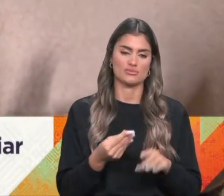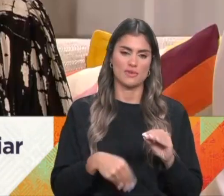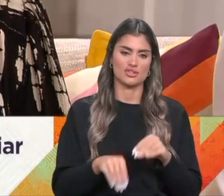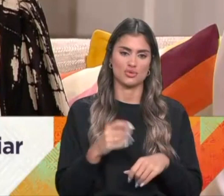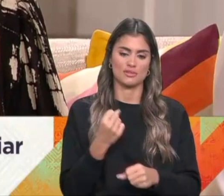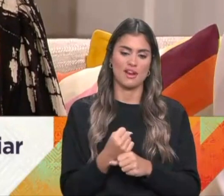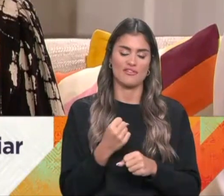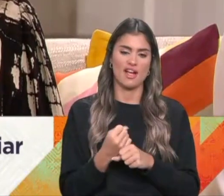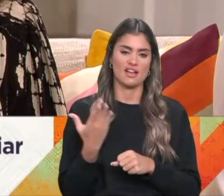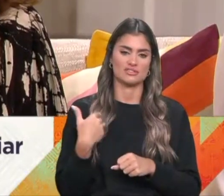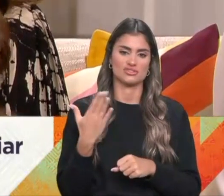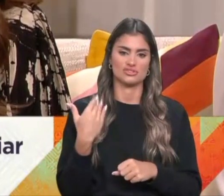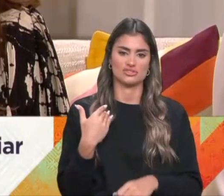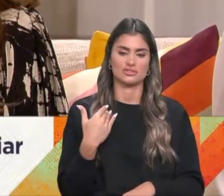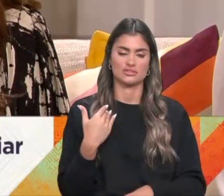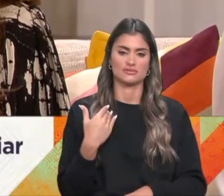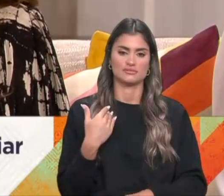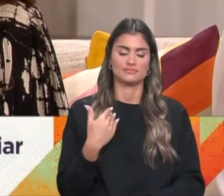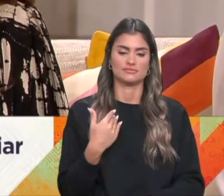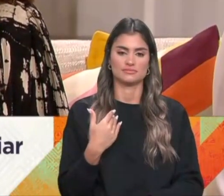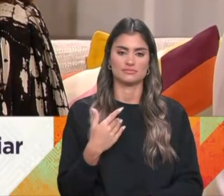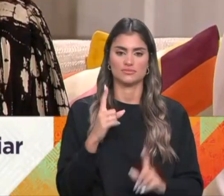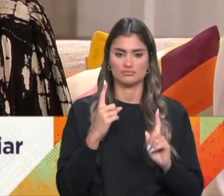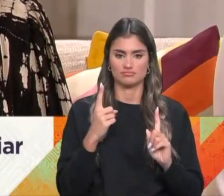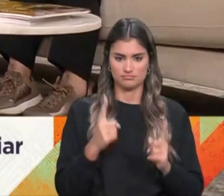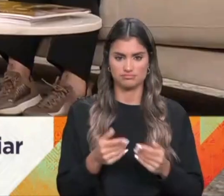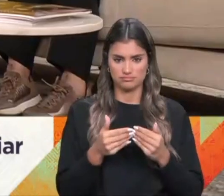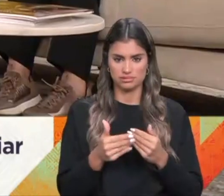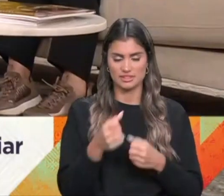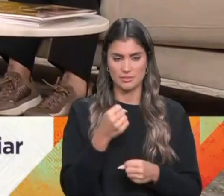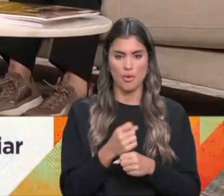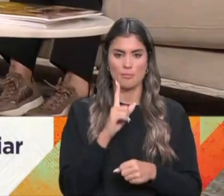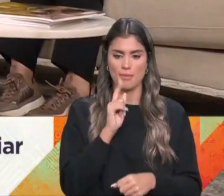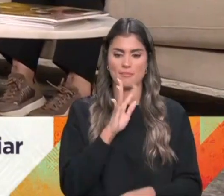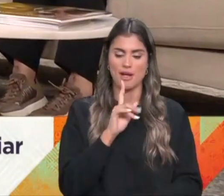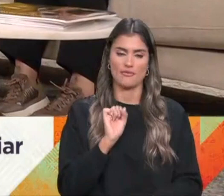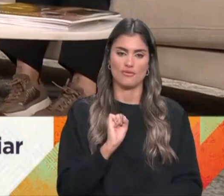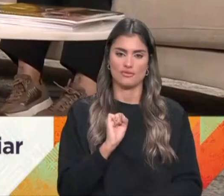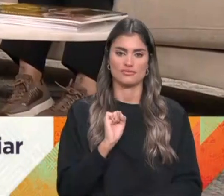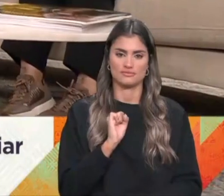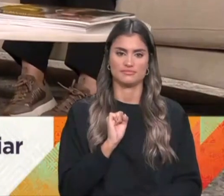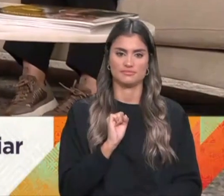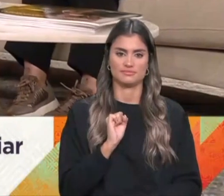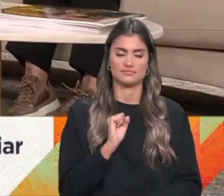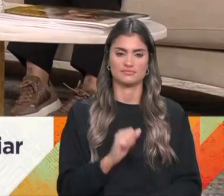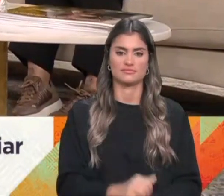antes e fiquei, então, a partir daí, a trabalhar com o meu pai na oficina dele.